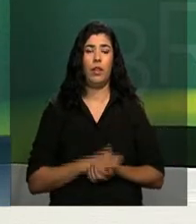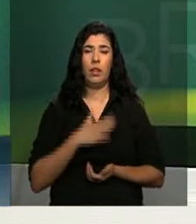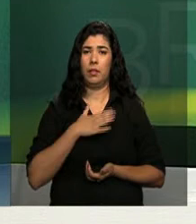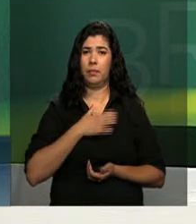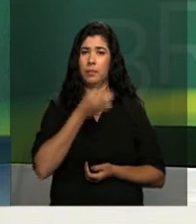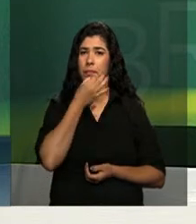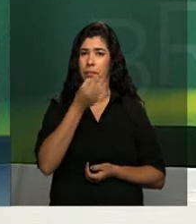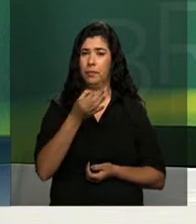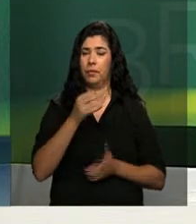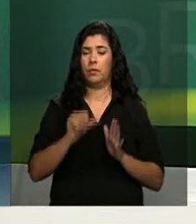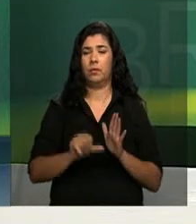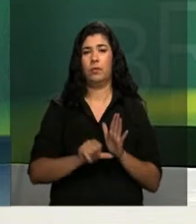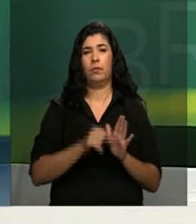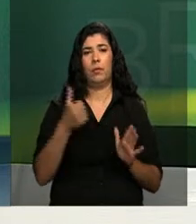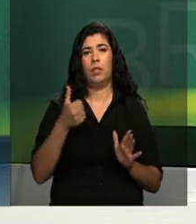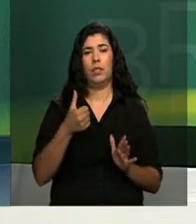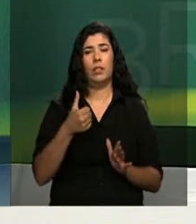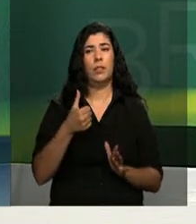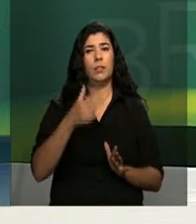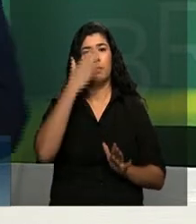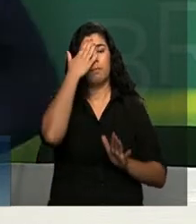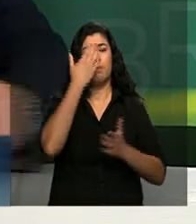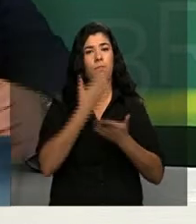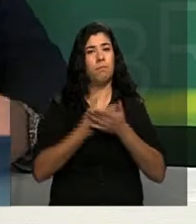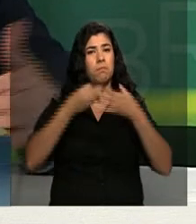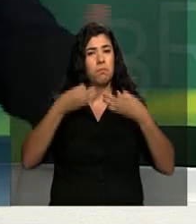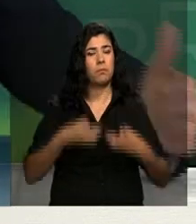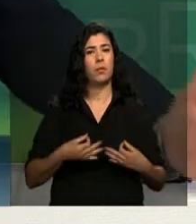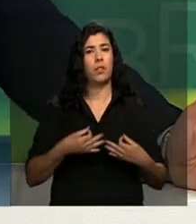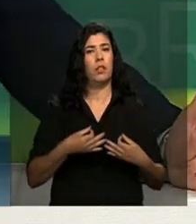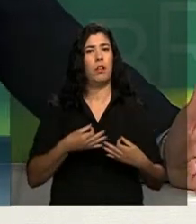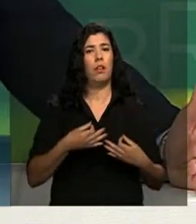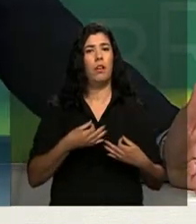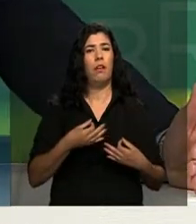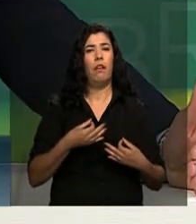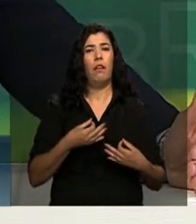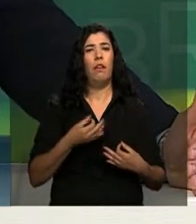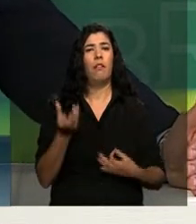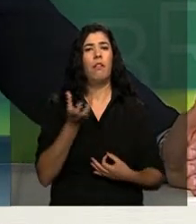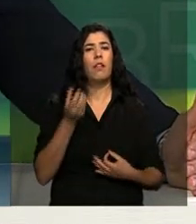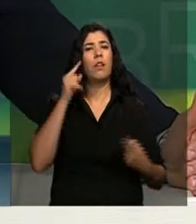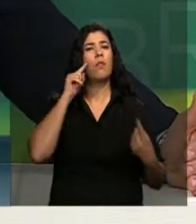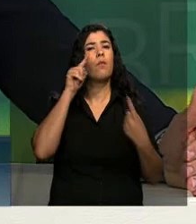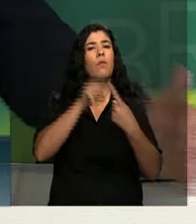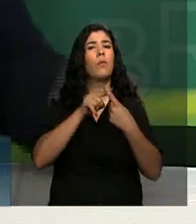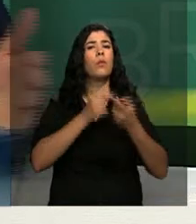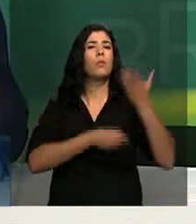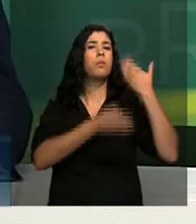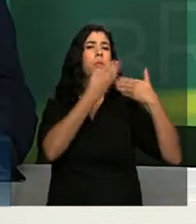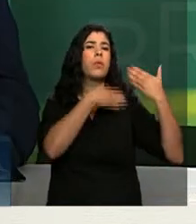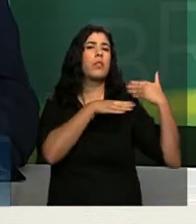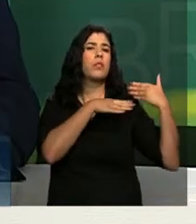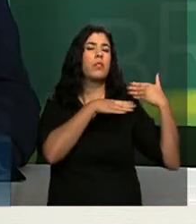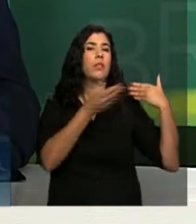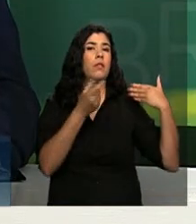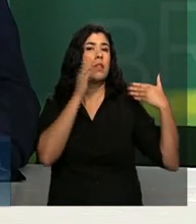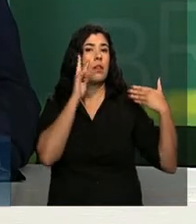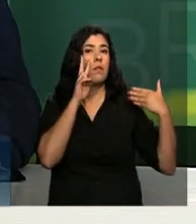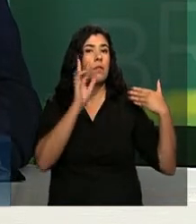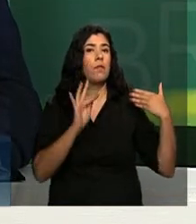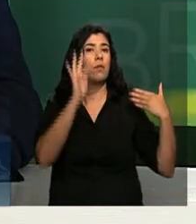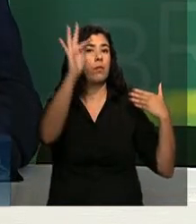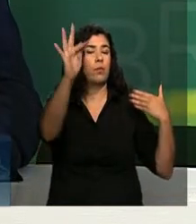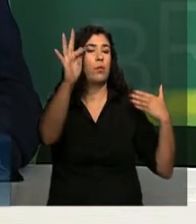nesse primeiro momento, eu não tenho nenhuma dúvida, não quero, repito, não quero olhar para trás, eu quero olhar para o futuro, eu quero